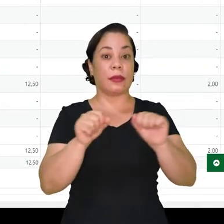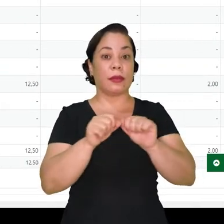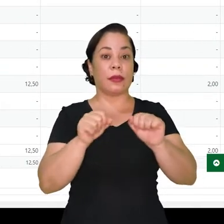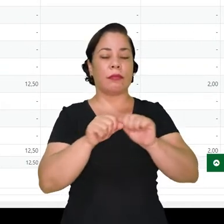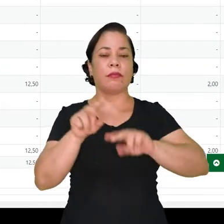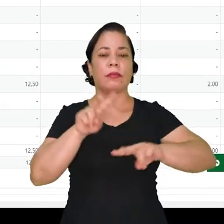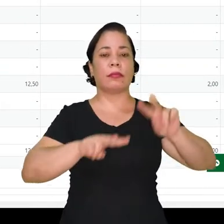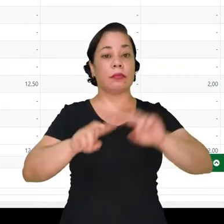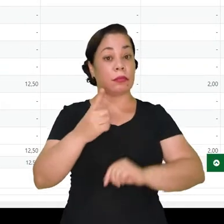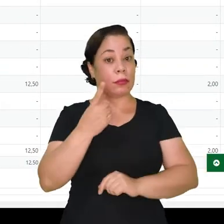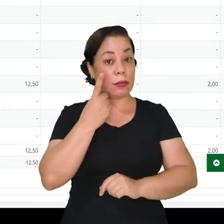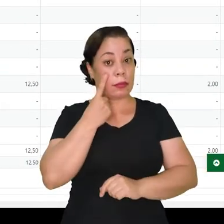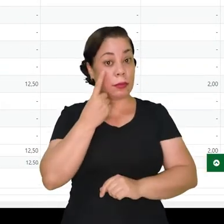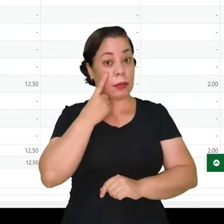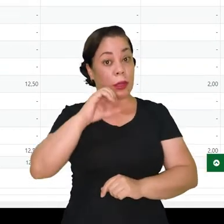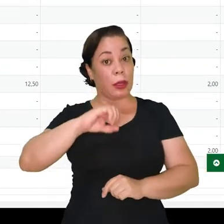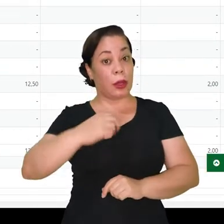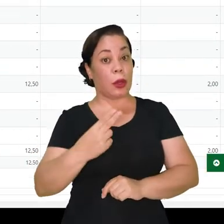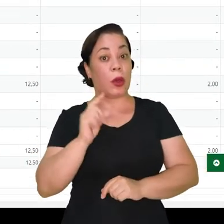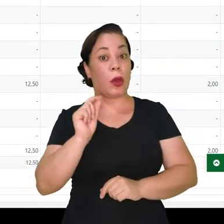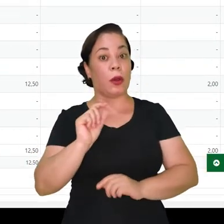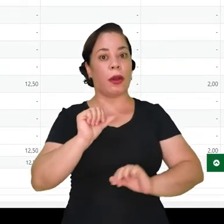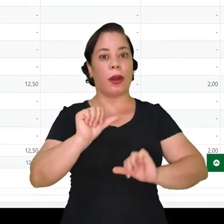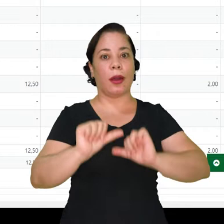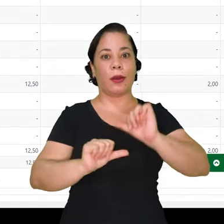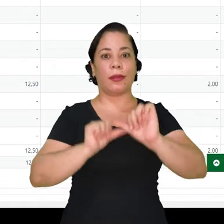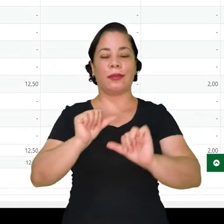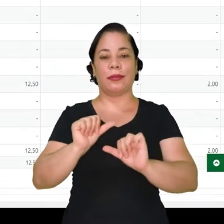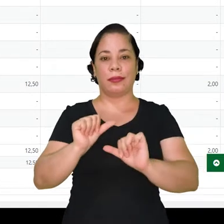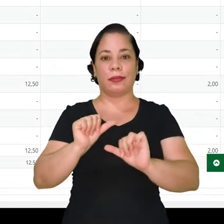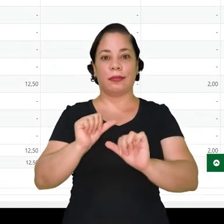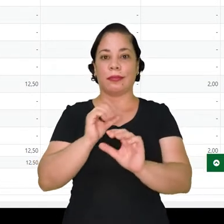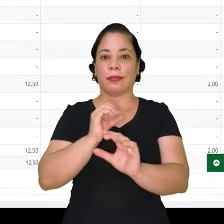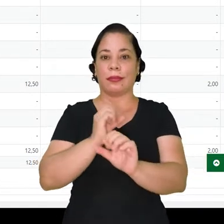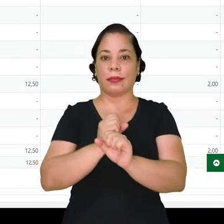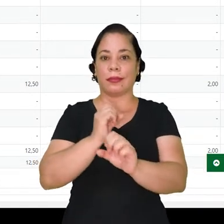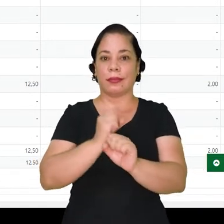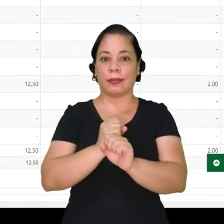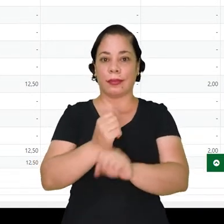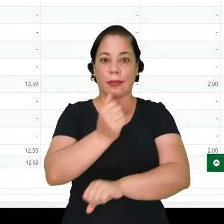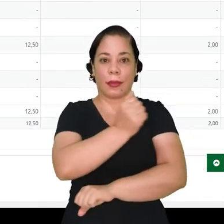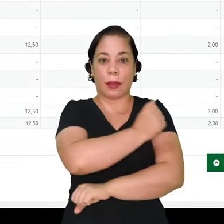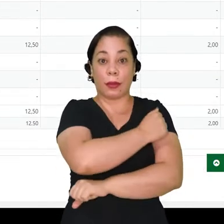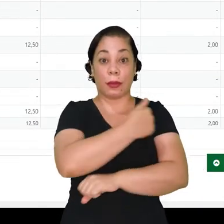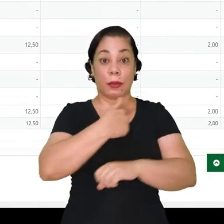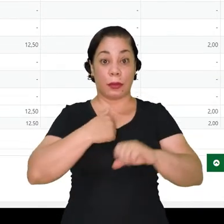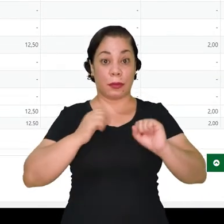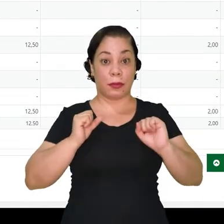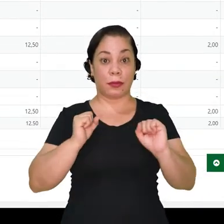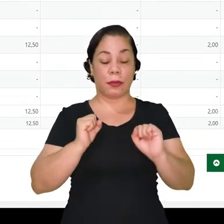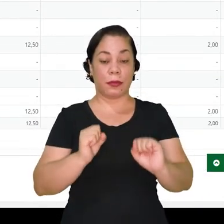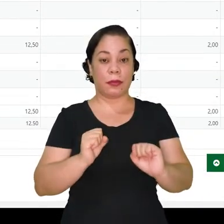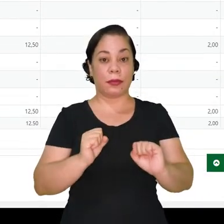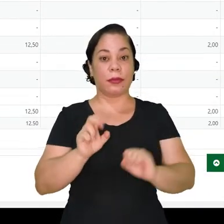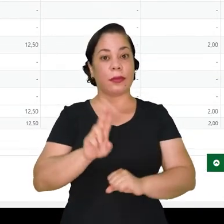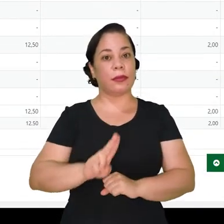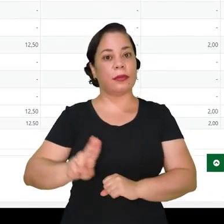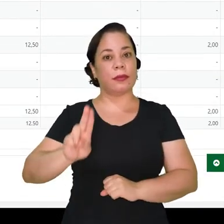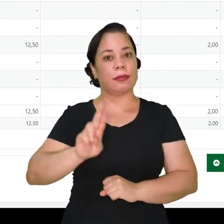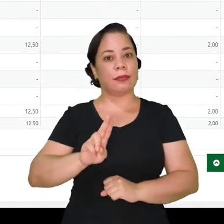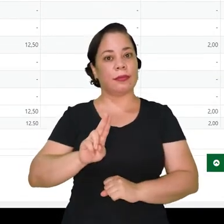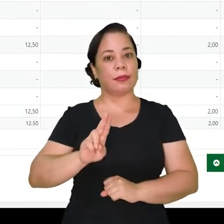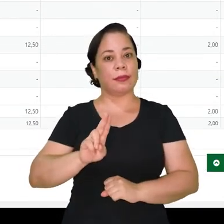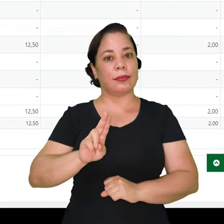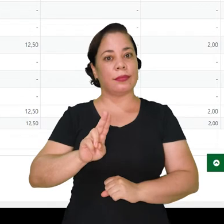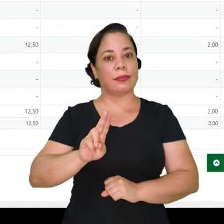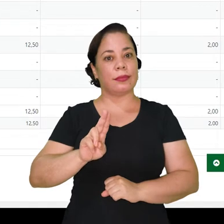é fazer uma análise, uma verificação ou até mesmo uma alteração da nota do aluno. Então, eu posso utilizar